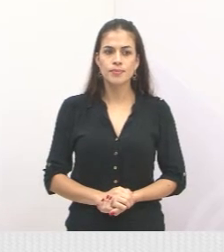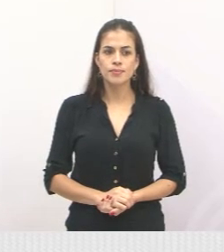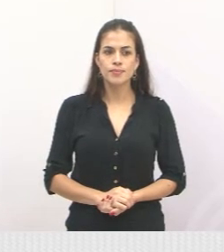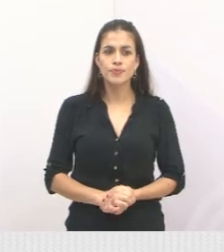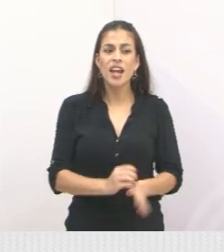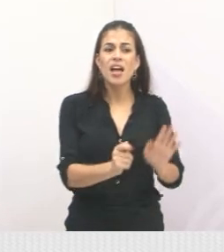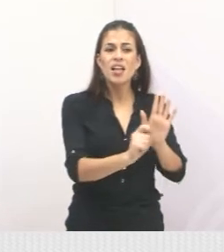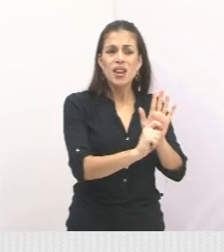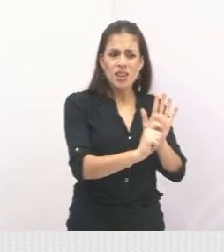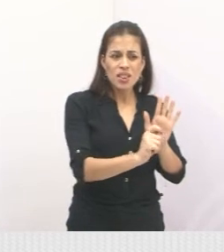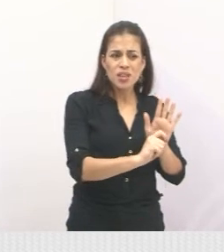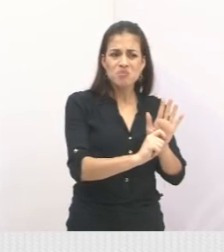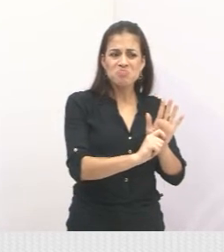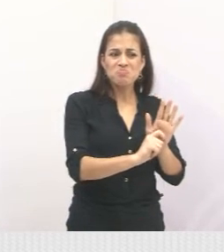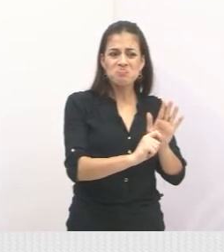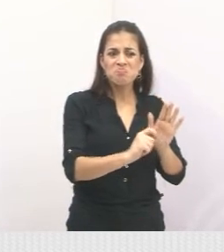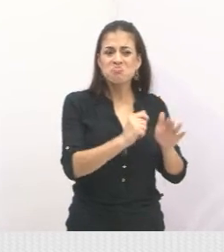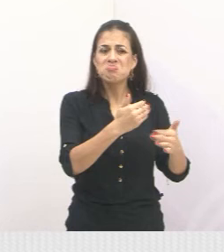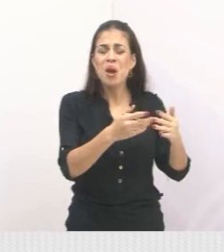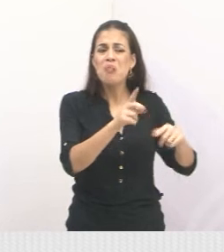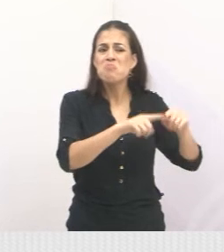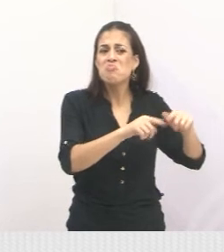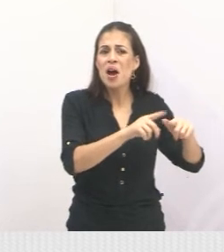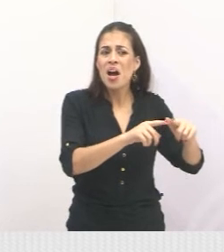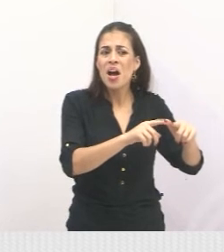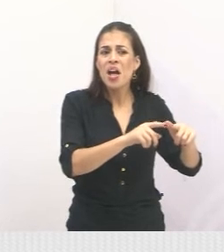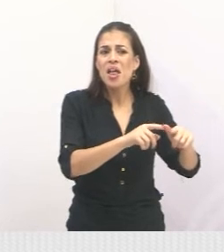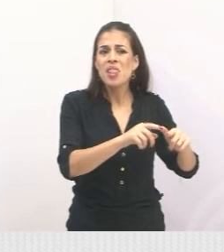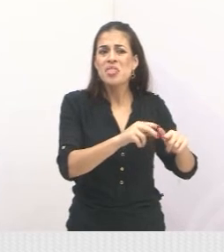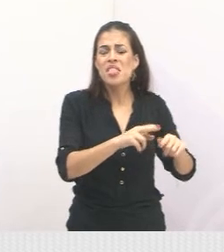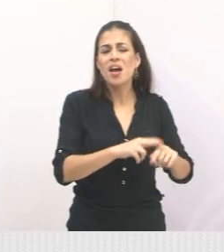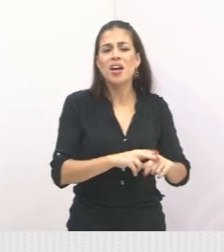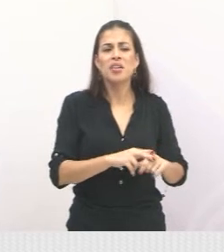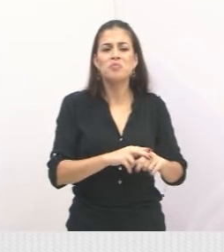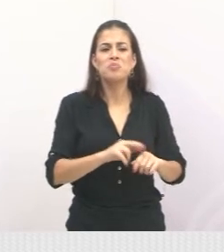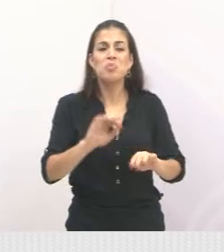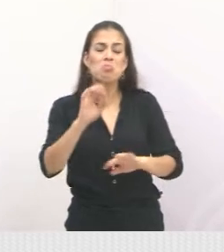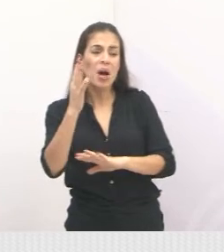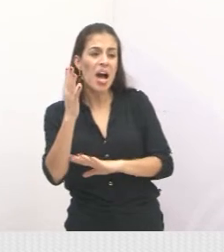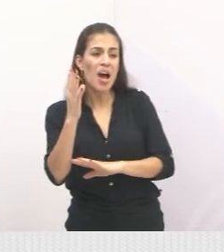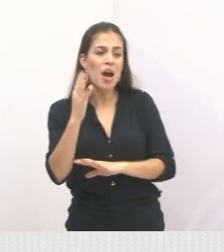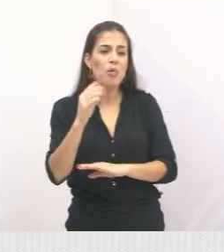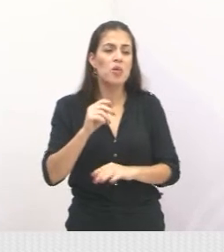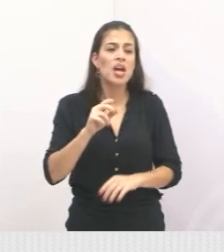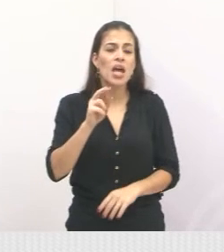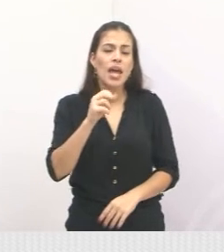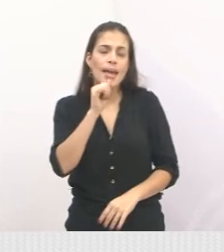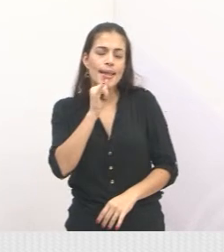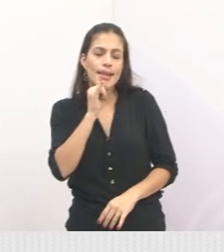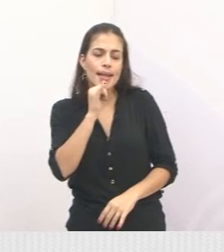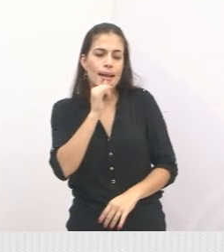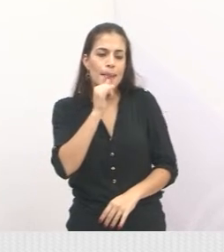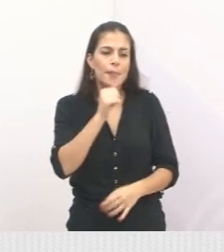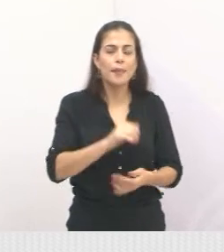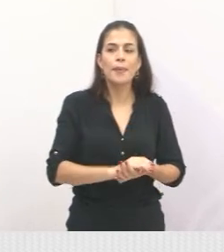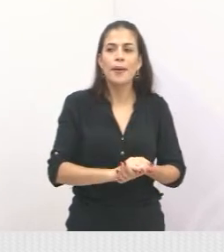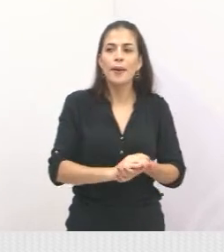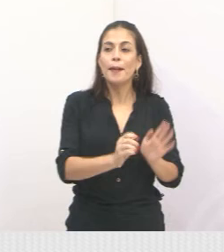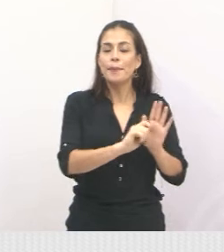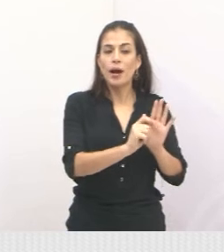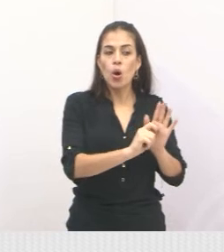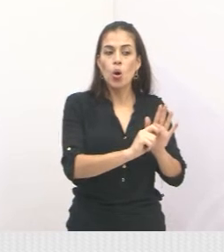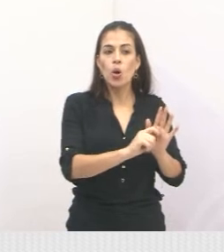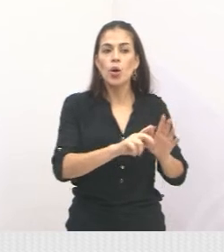Drogas são qualquer substância, seja ela natural, por exemplo, a maconha ou sintética, como a cocaína, a